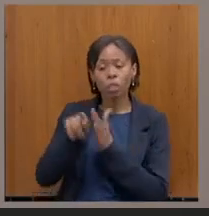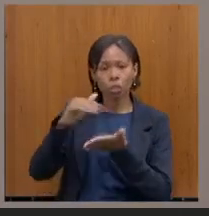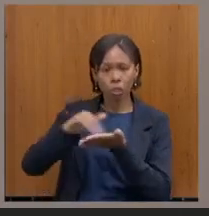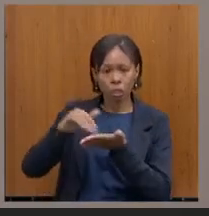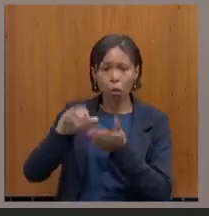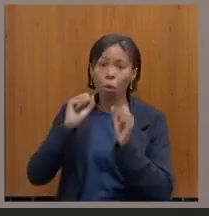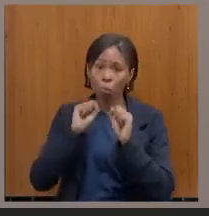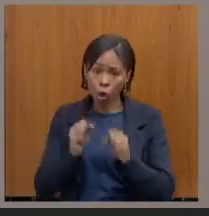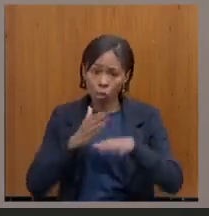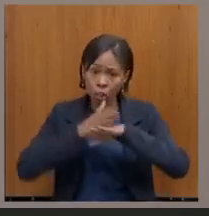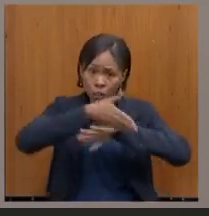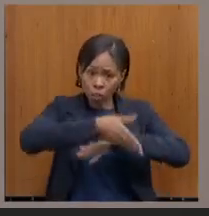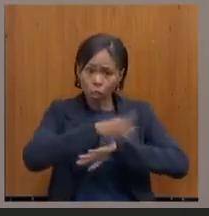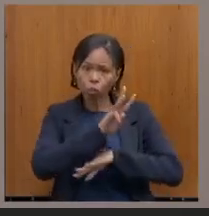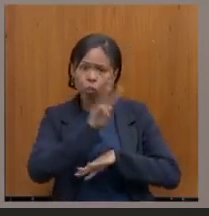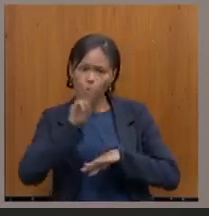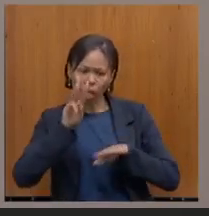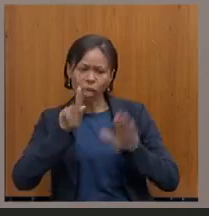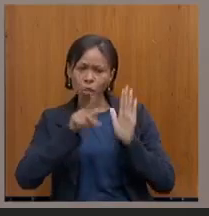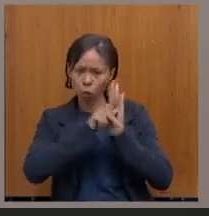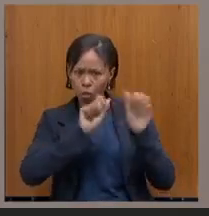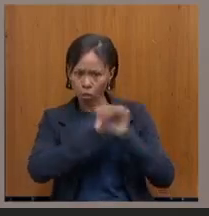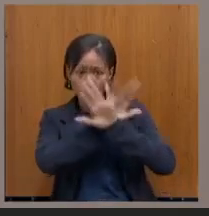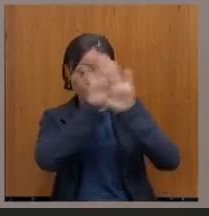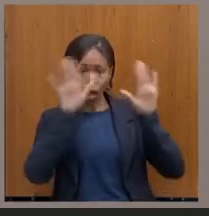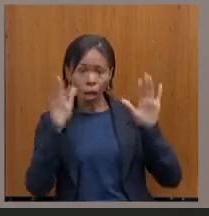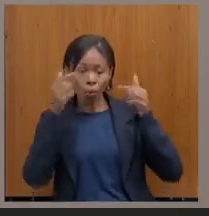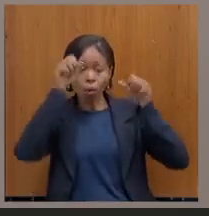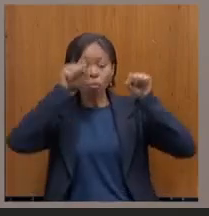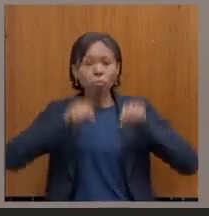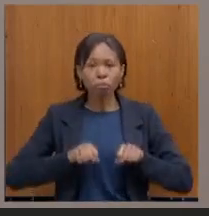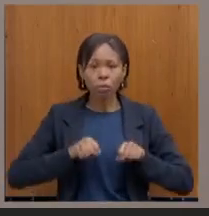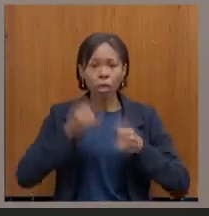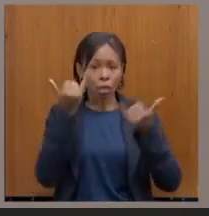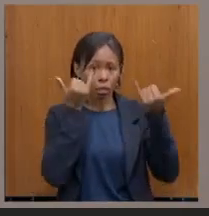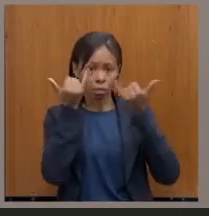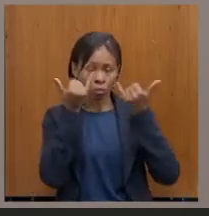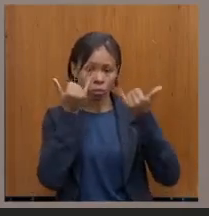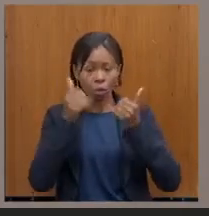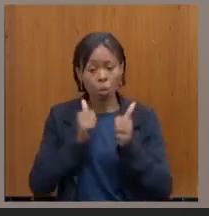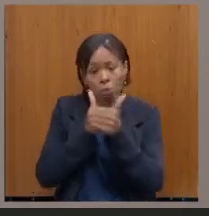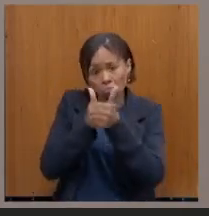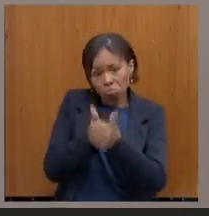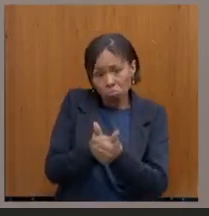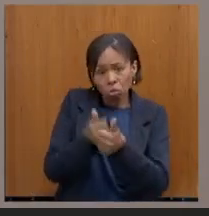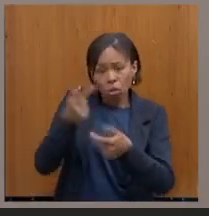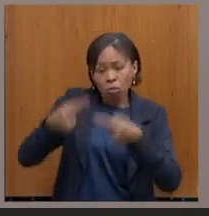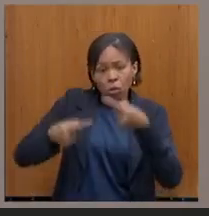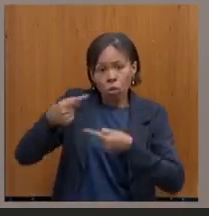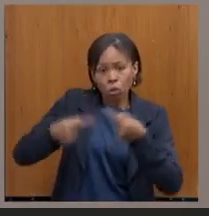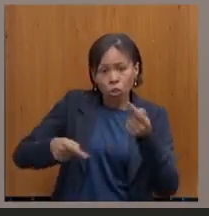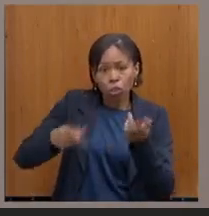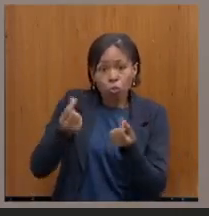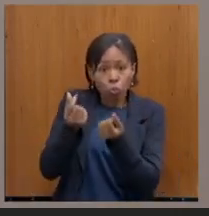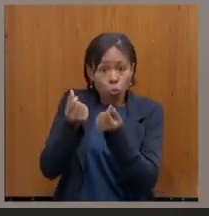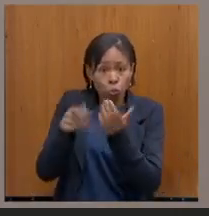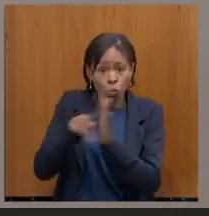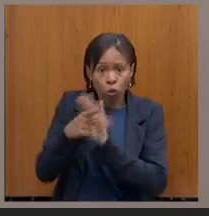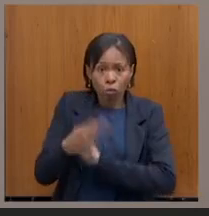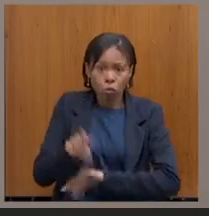site da transparência como base de informação para acompanhar, fiscalizar políticas públicas do Estado no que diz respeito às questões financeiras de arrecadação e despesa.